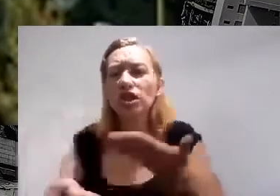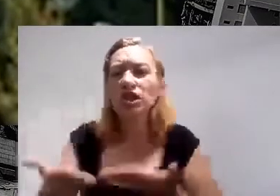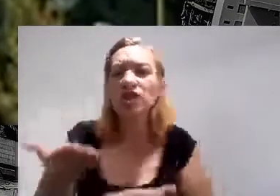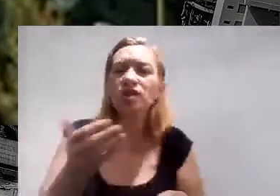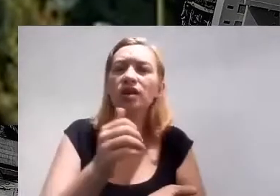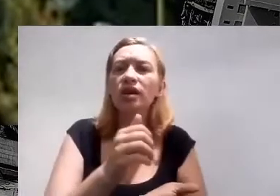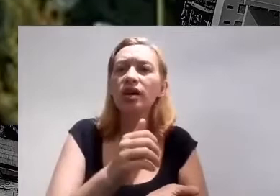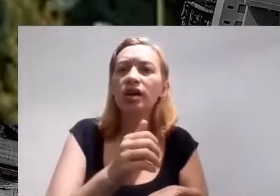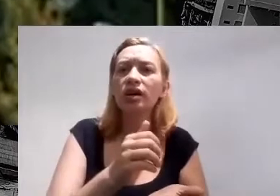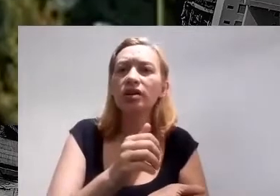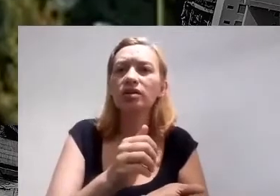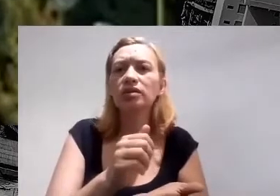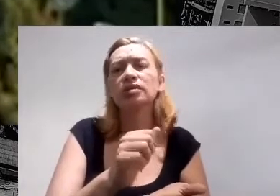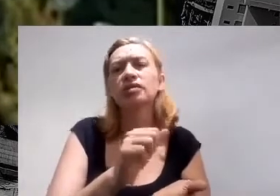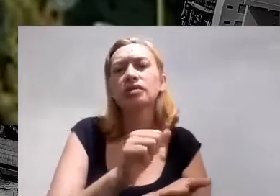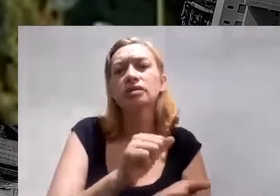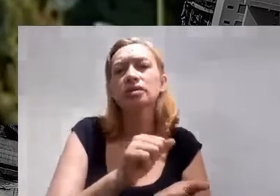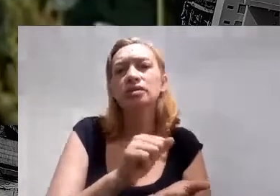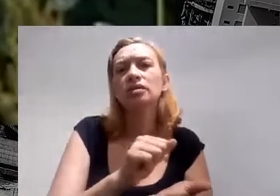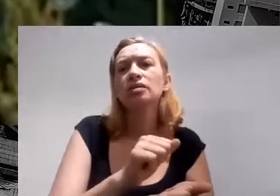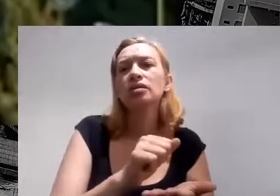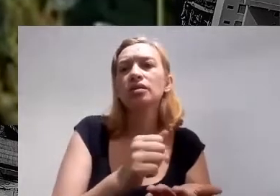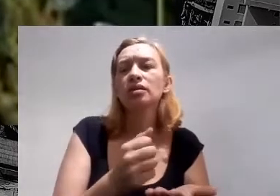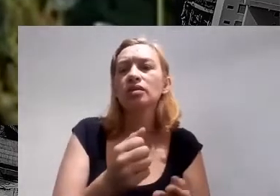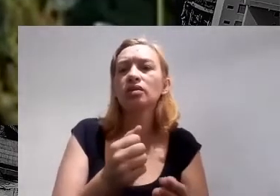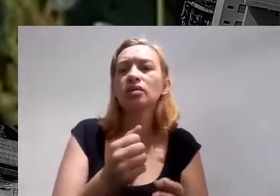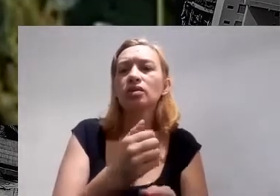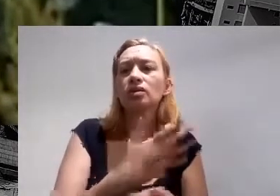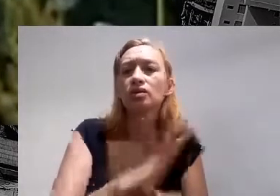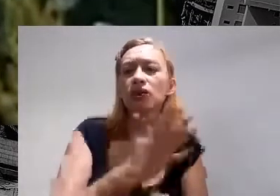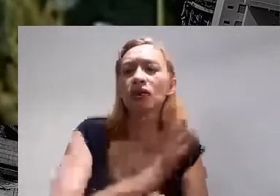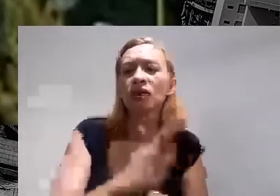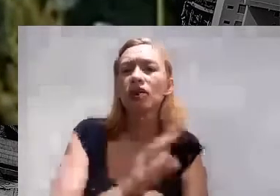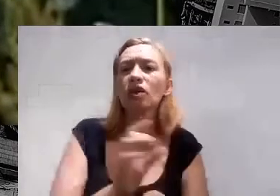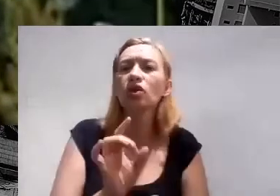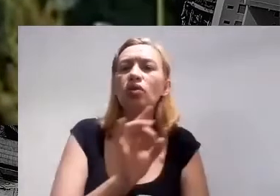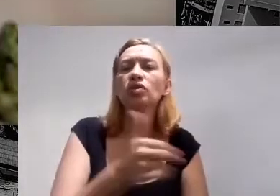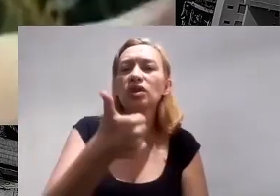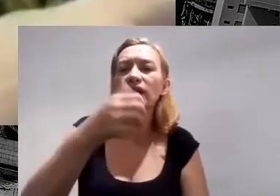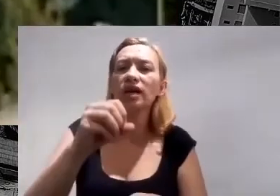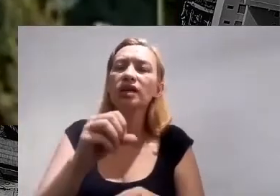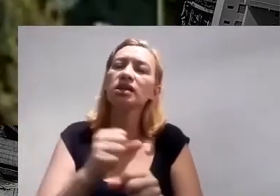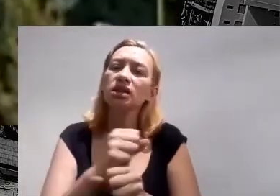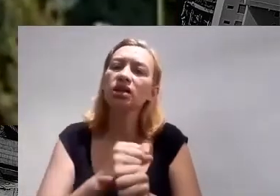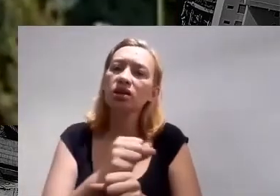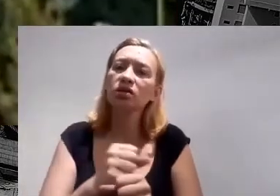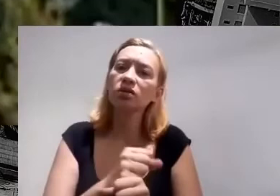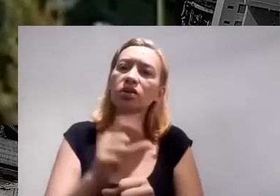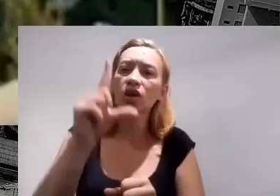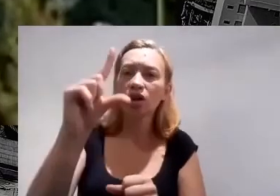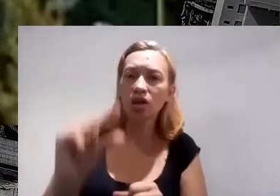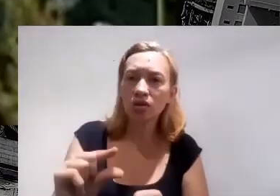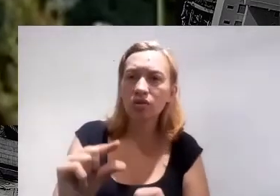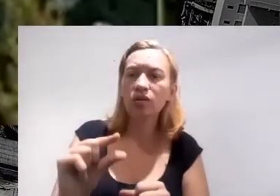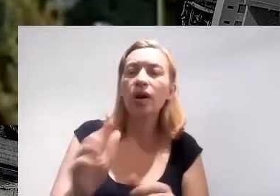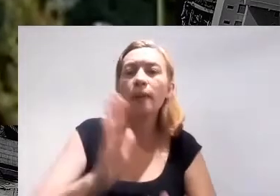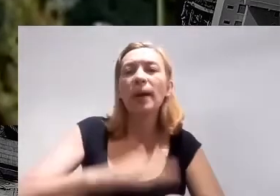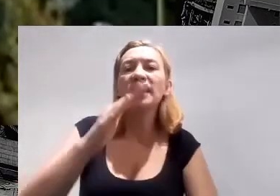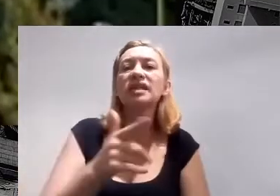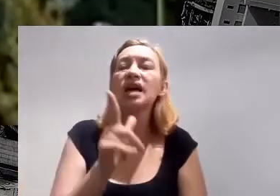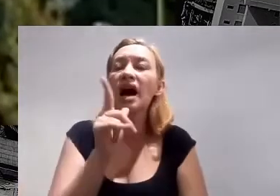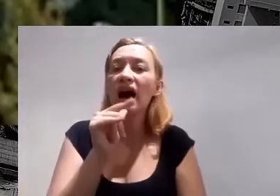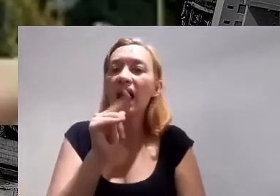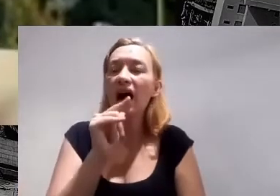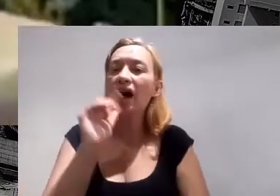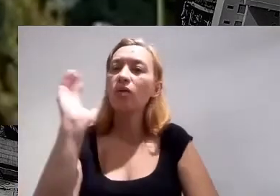que a gente já implantou, que eu contei lá, que nos últimos 10 anos foi 45% de redução, mais água disponível na natureza para